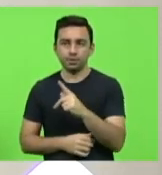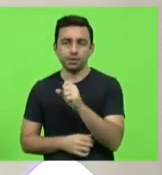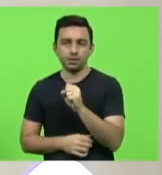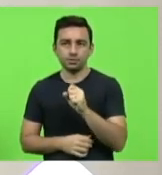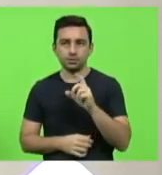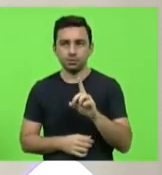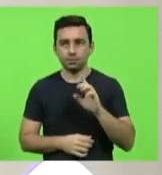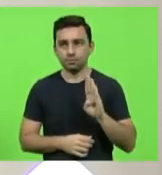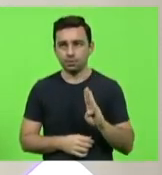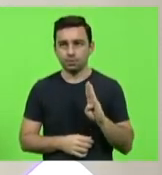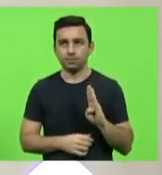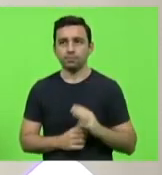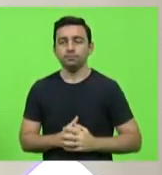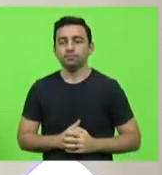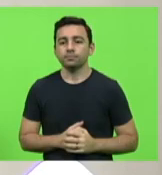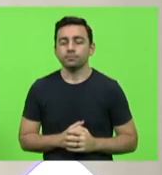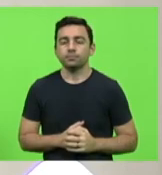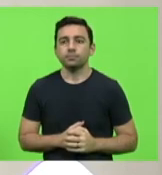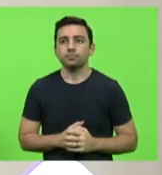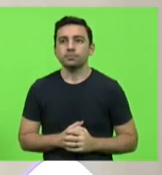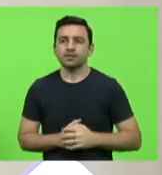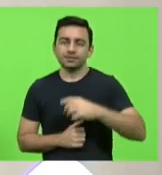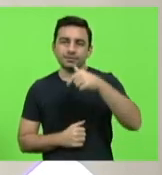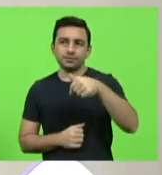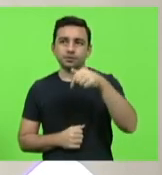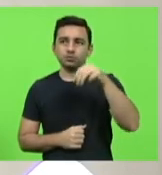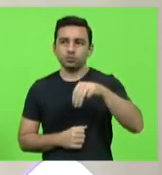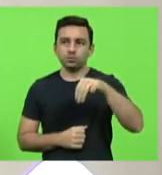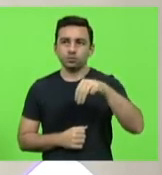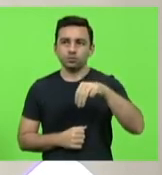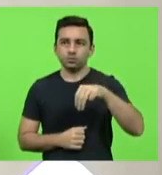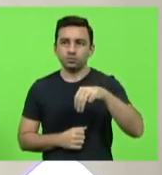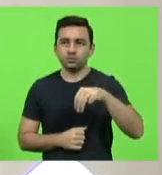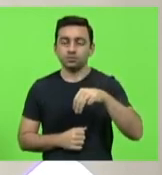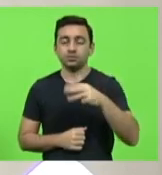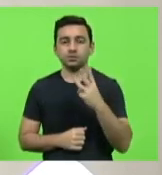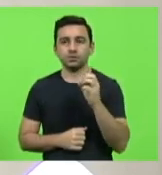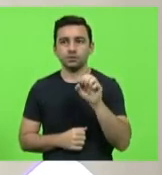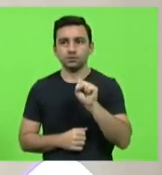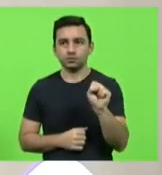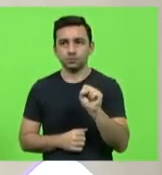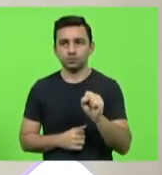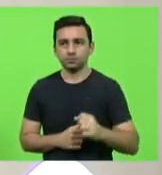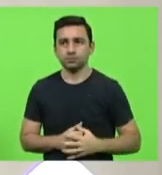por 7 minutos e 30 segundos